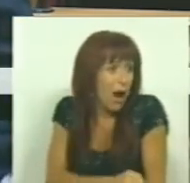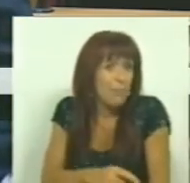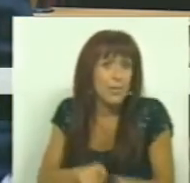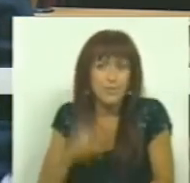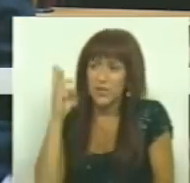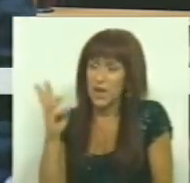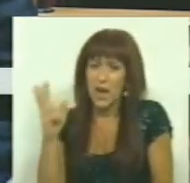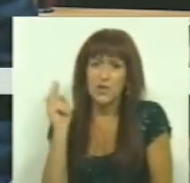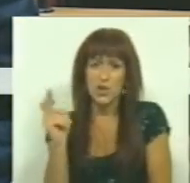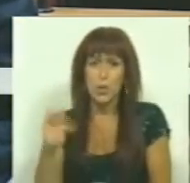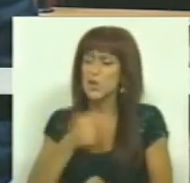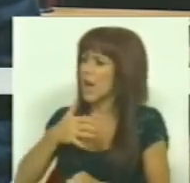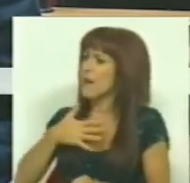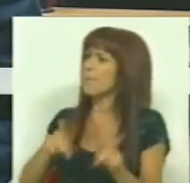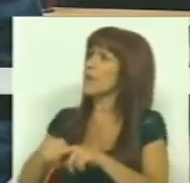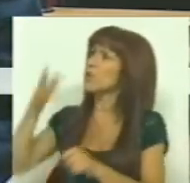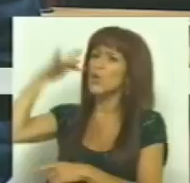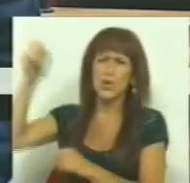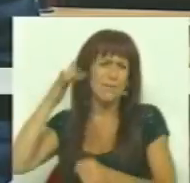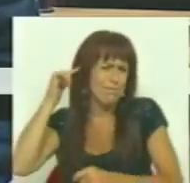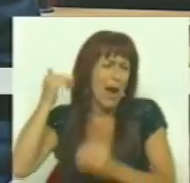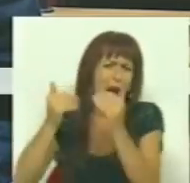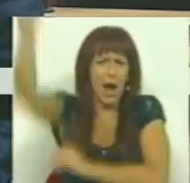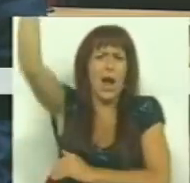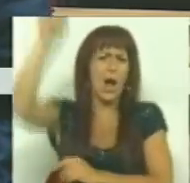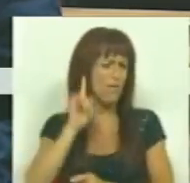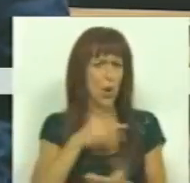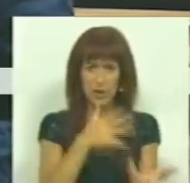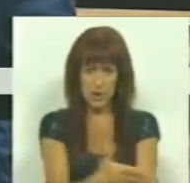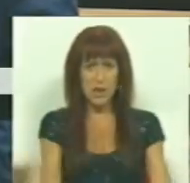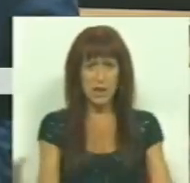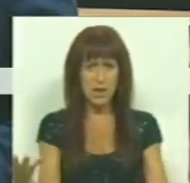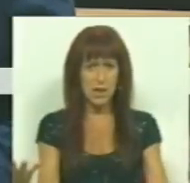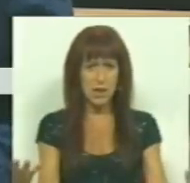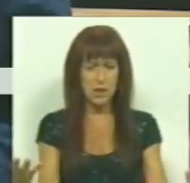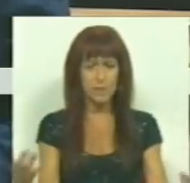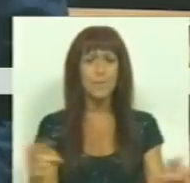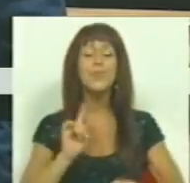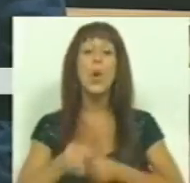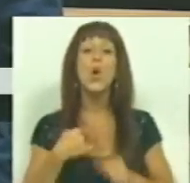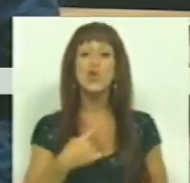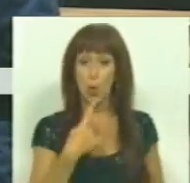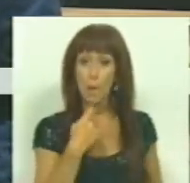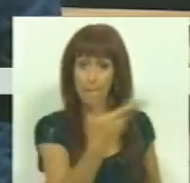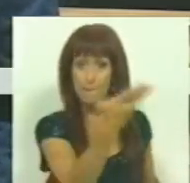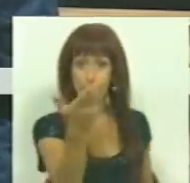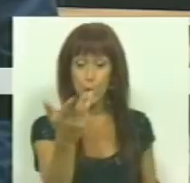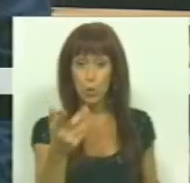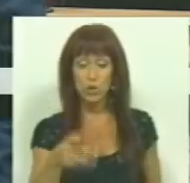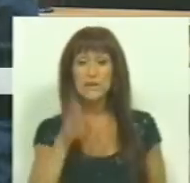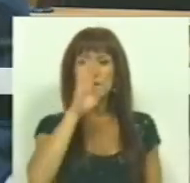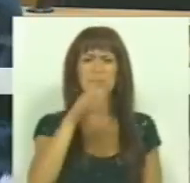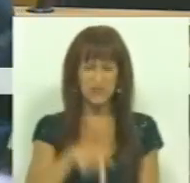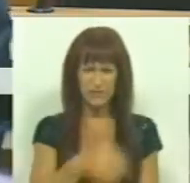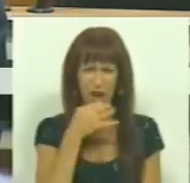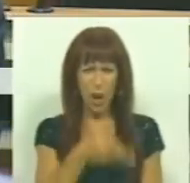tem vendas no estrangeiro que ultrapassam esse valor que os senhores apontam. E aquilo que perguntamos é se é